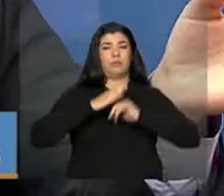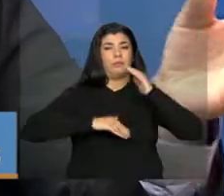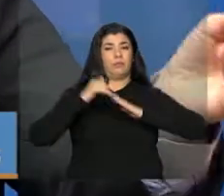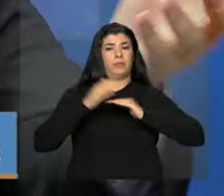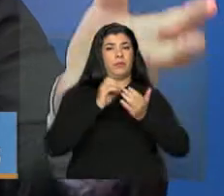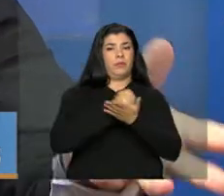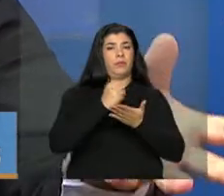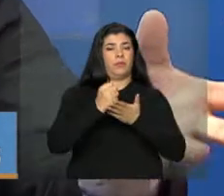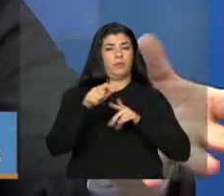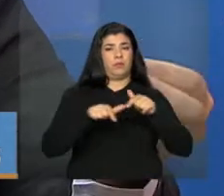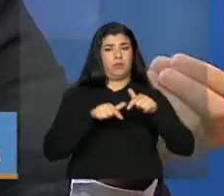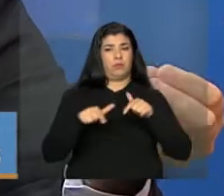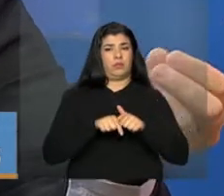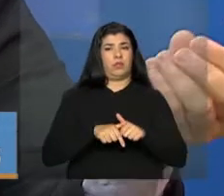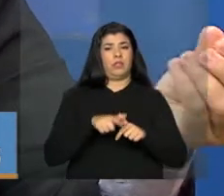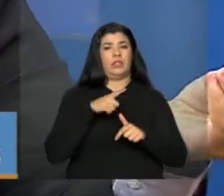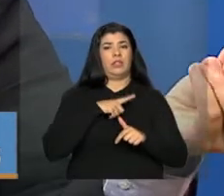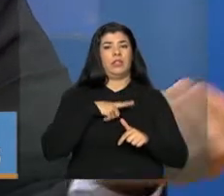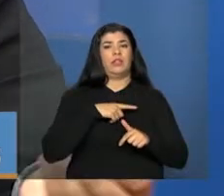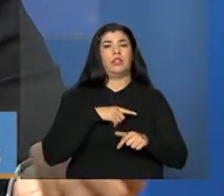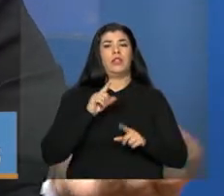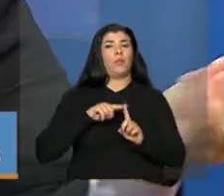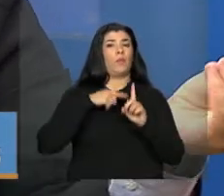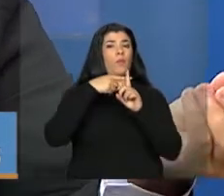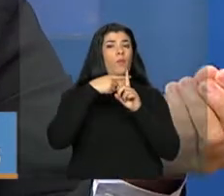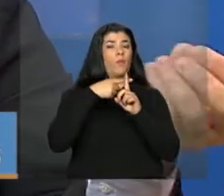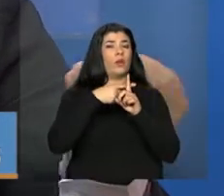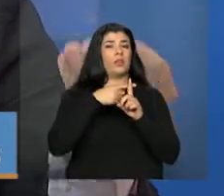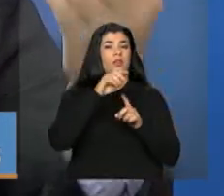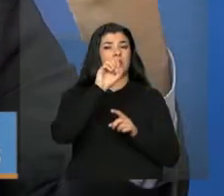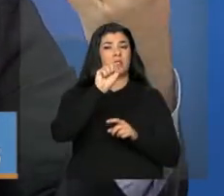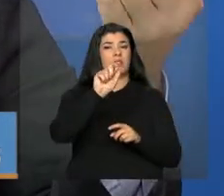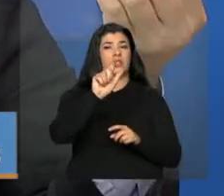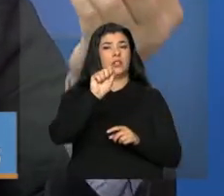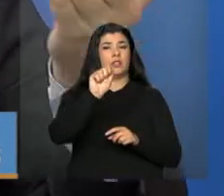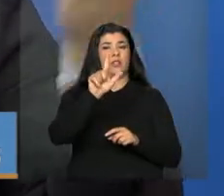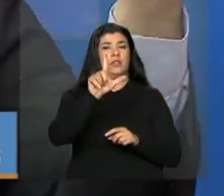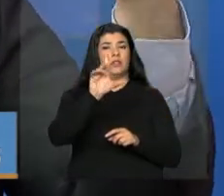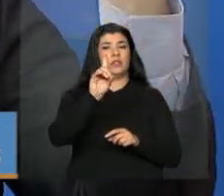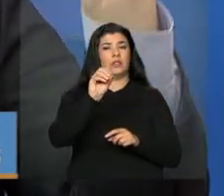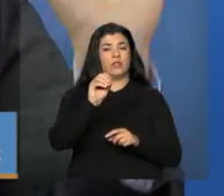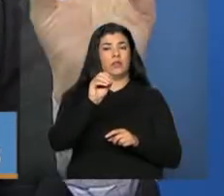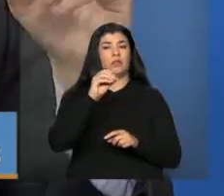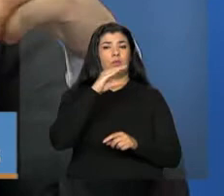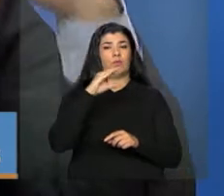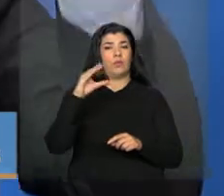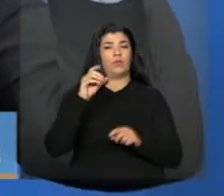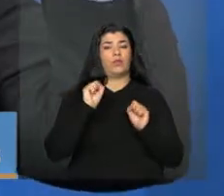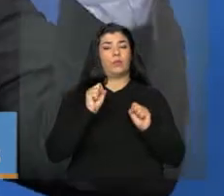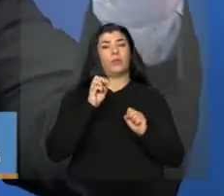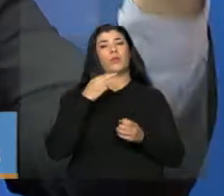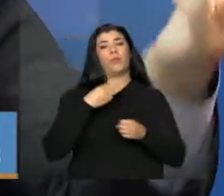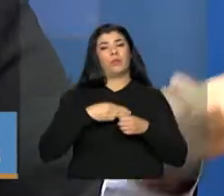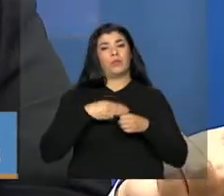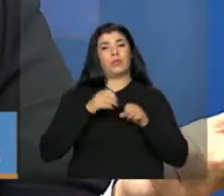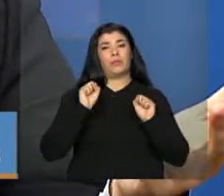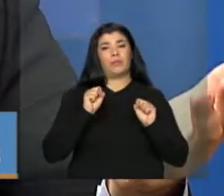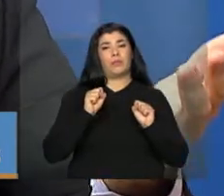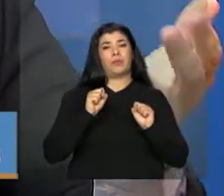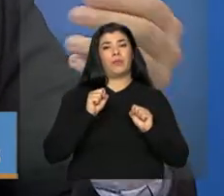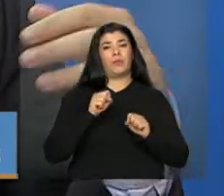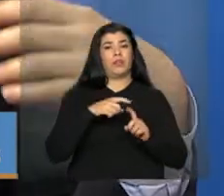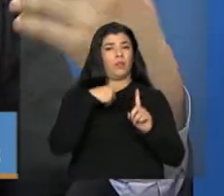um determinado saldo que não está comprometido, saldo financeiro nas contas vinculadas, o município ou o Estado, ele pode realizar a reprogramação para o exercício